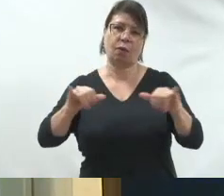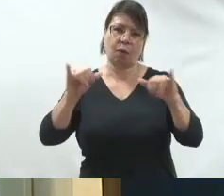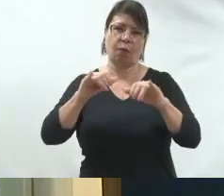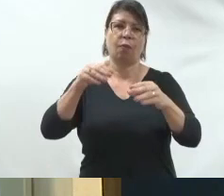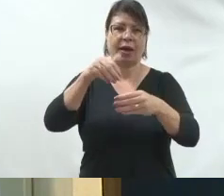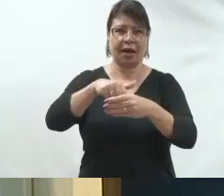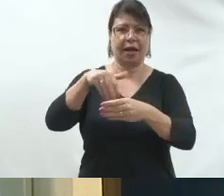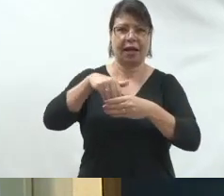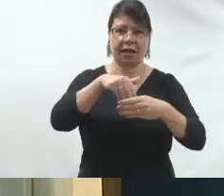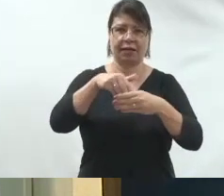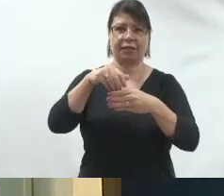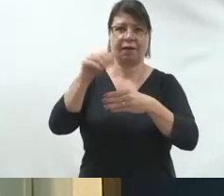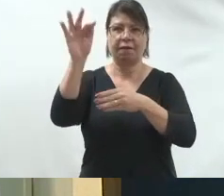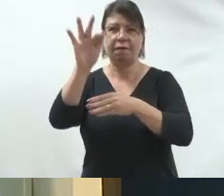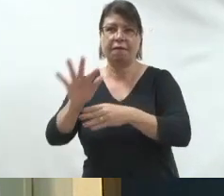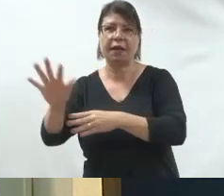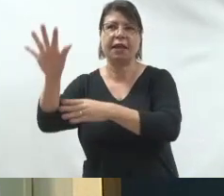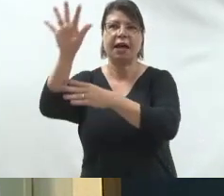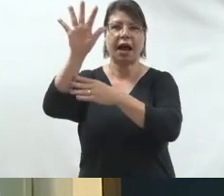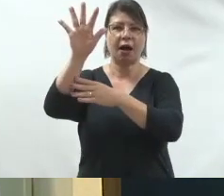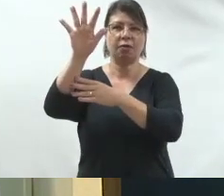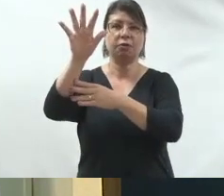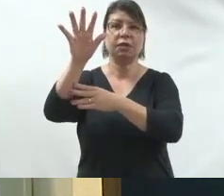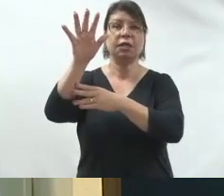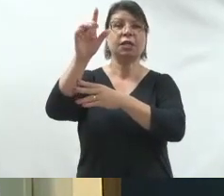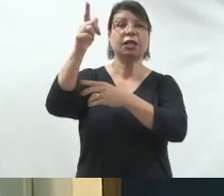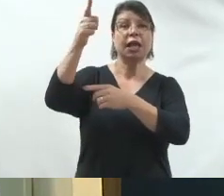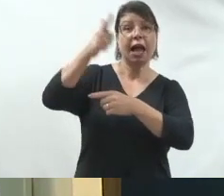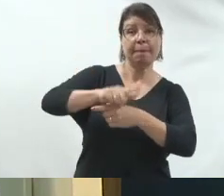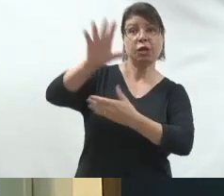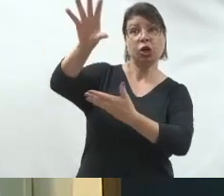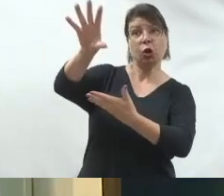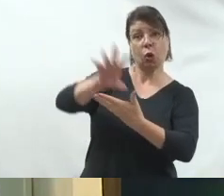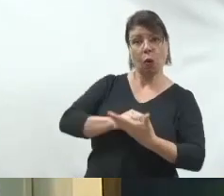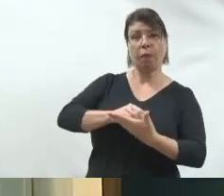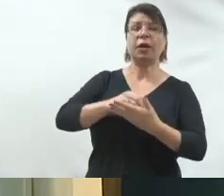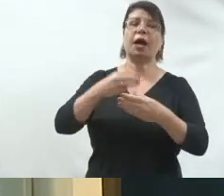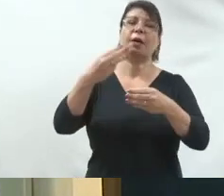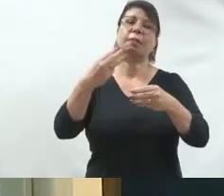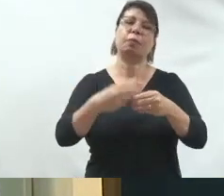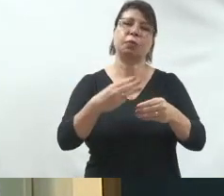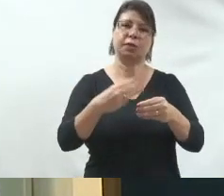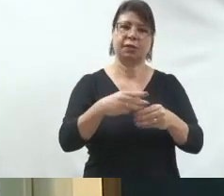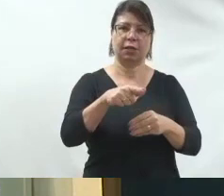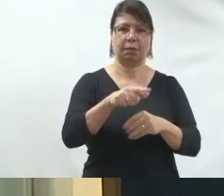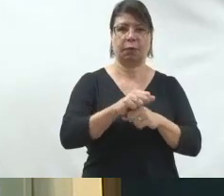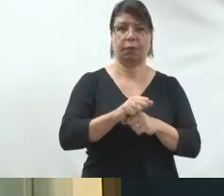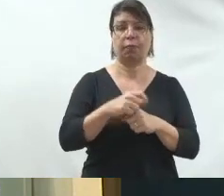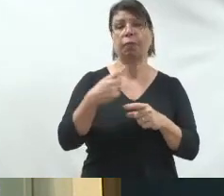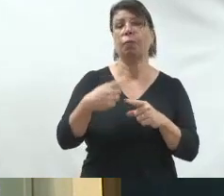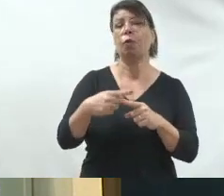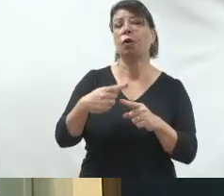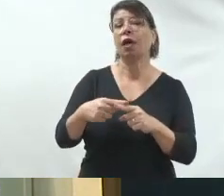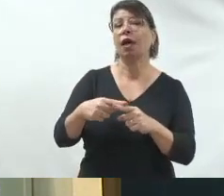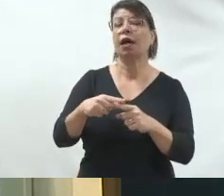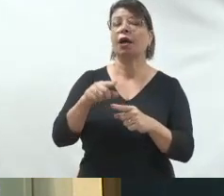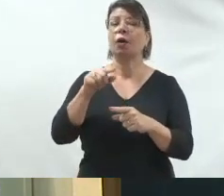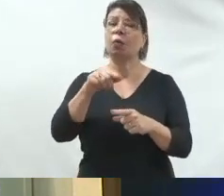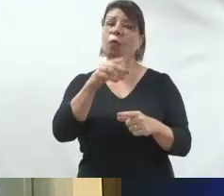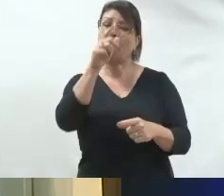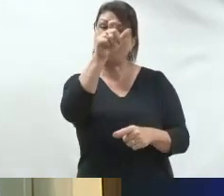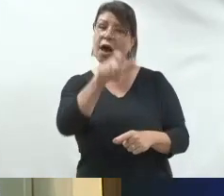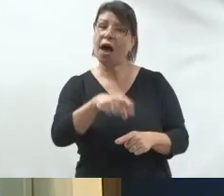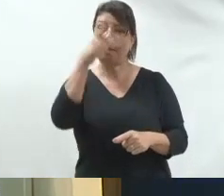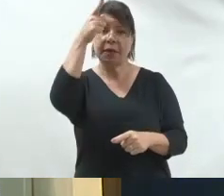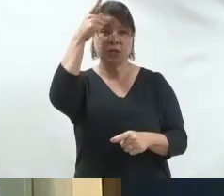candidatos que saíram com esse discurso não se elegeram. Por quê? Porque o eleitor é o mesmo. O eleitor que voltou para presidente em